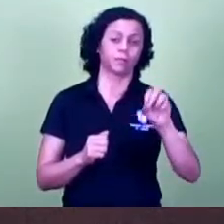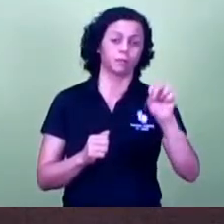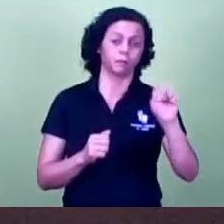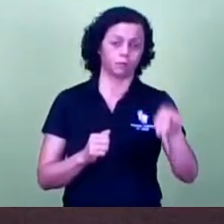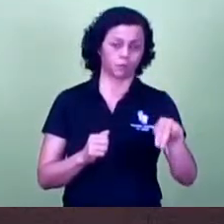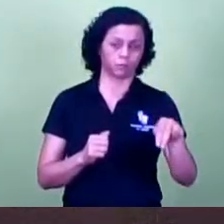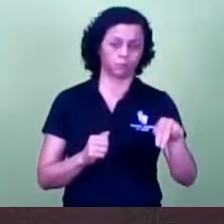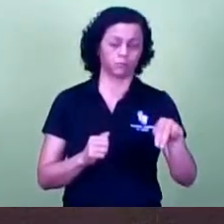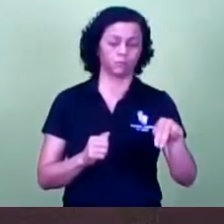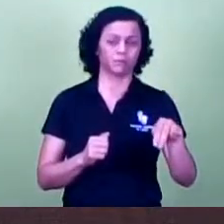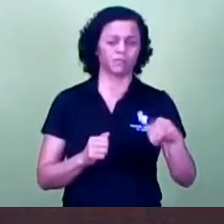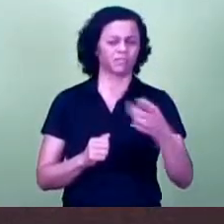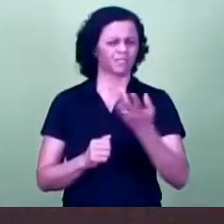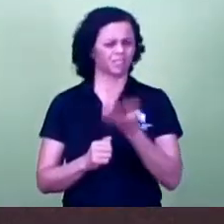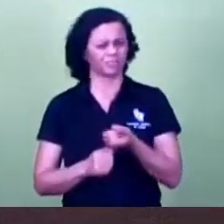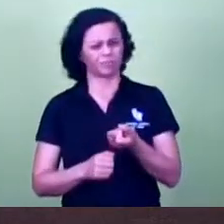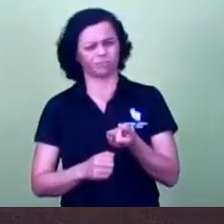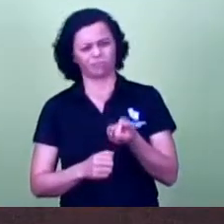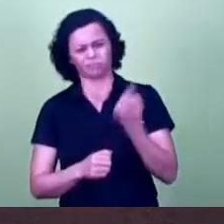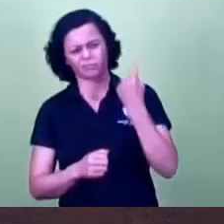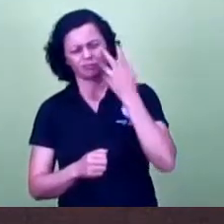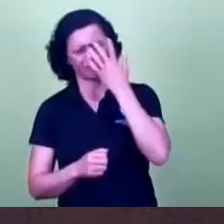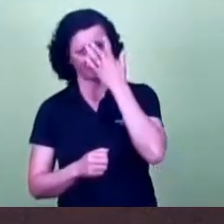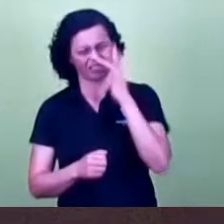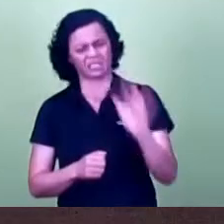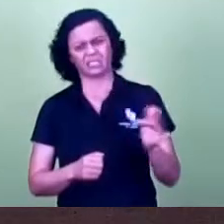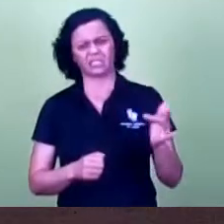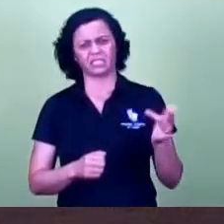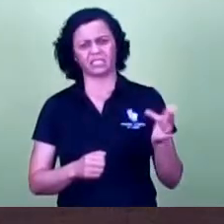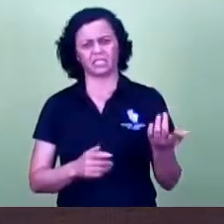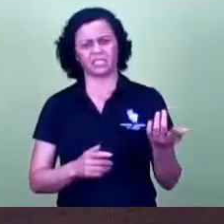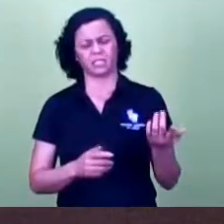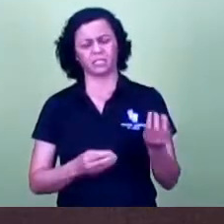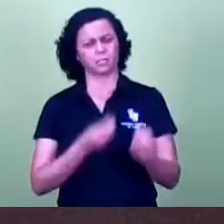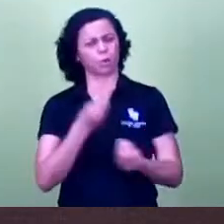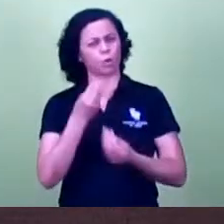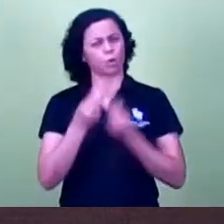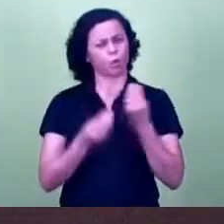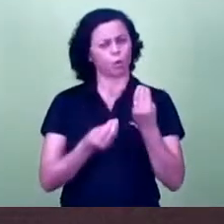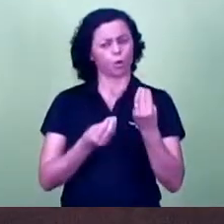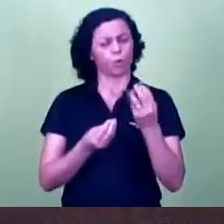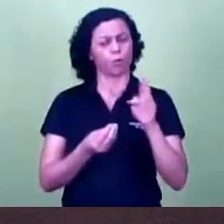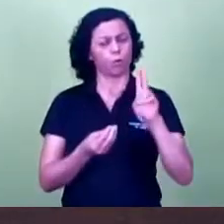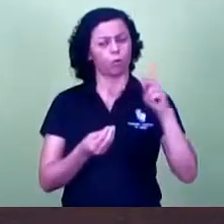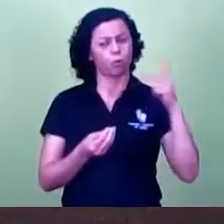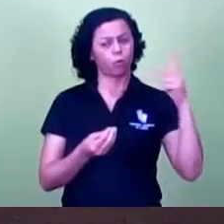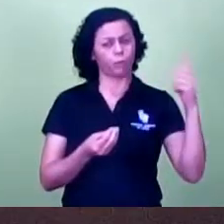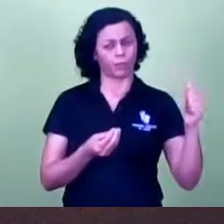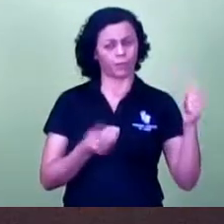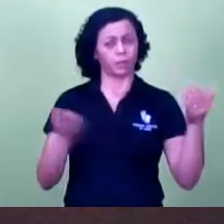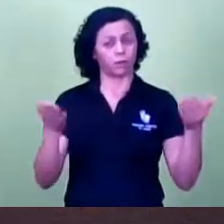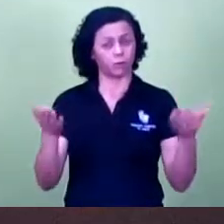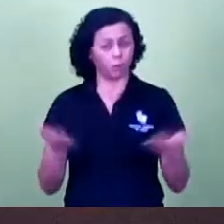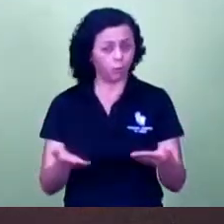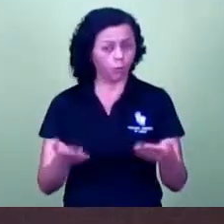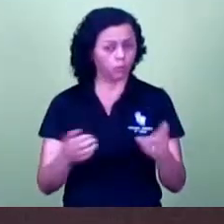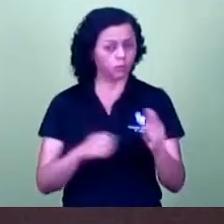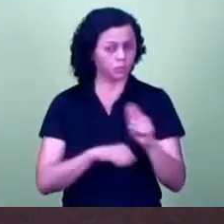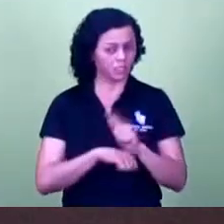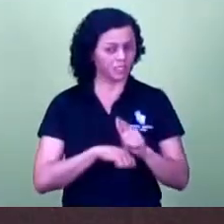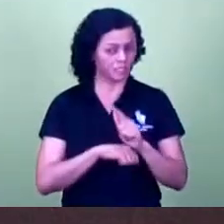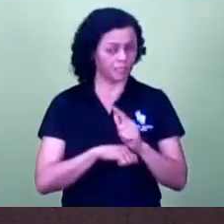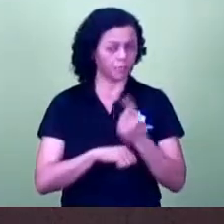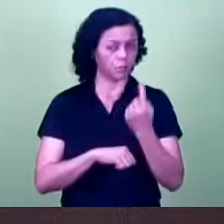gerou muita estranheza, senhor presidente. Como que a UPA hoje pode ser gerenciada com 1